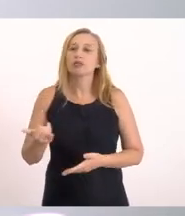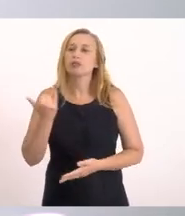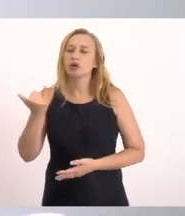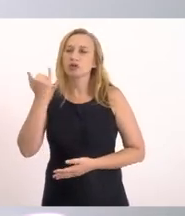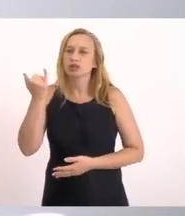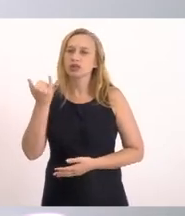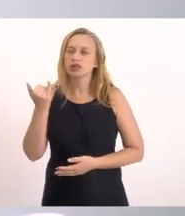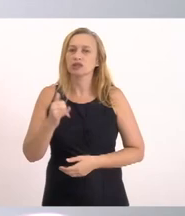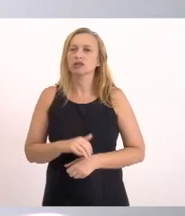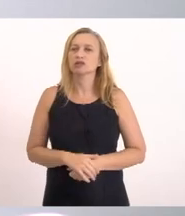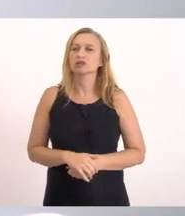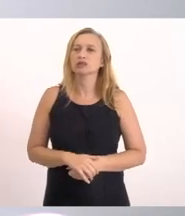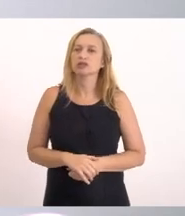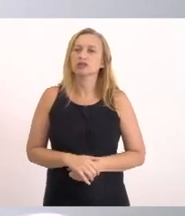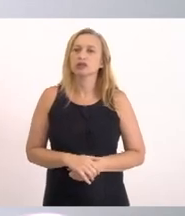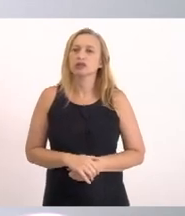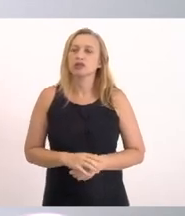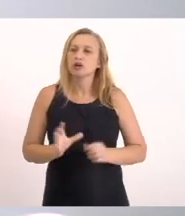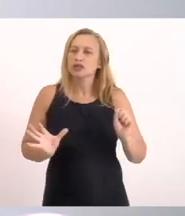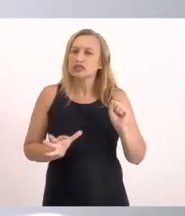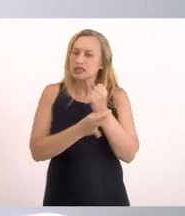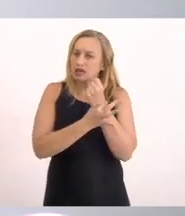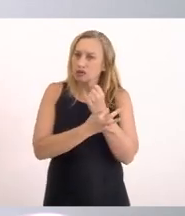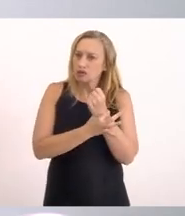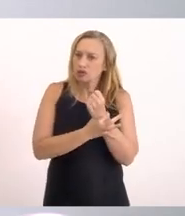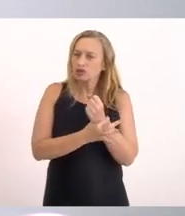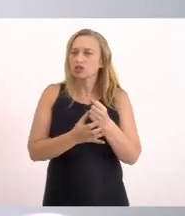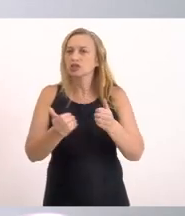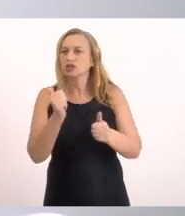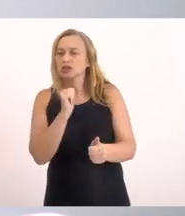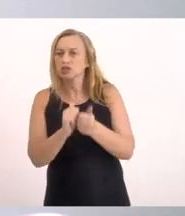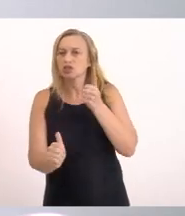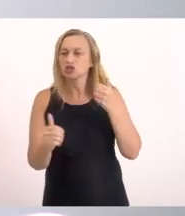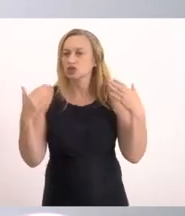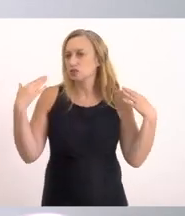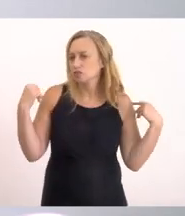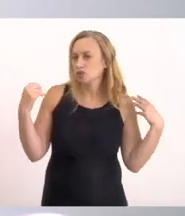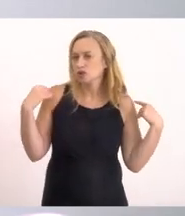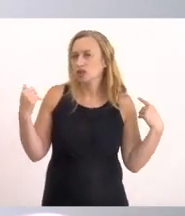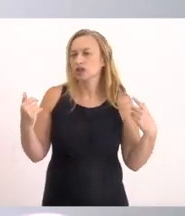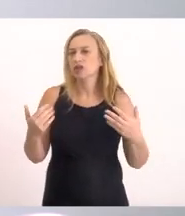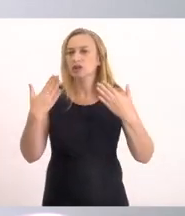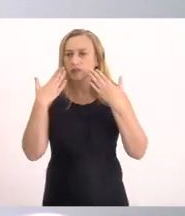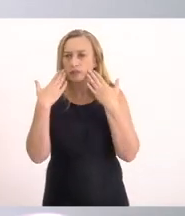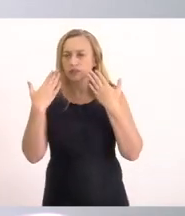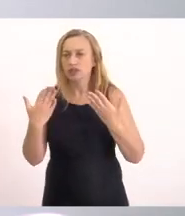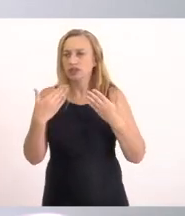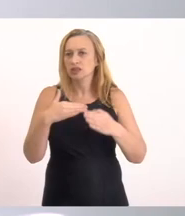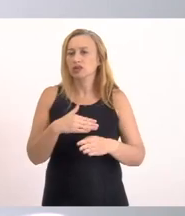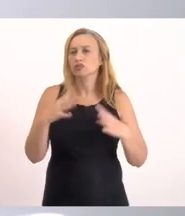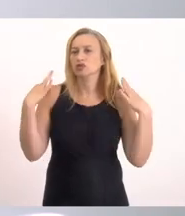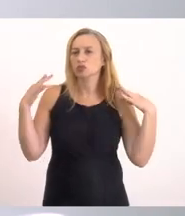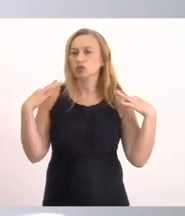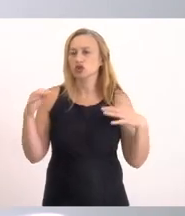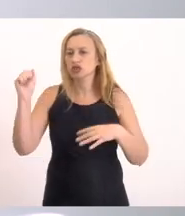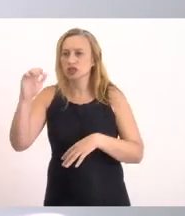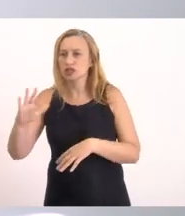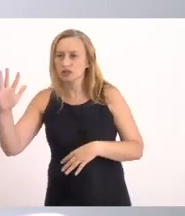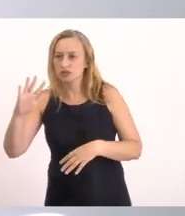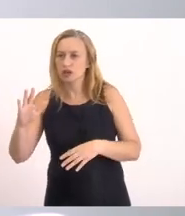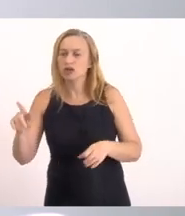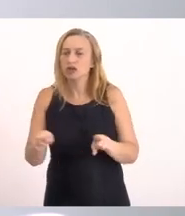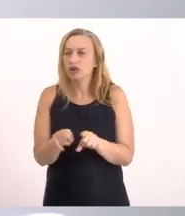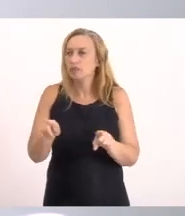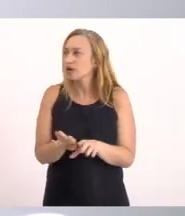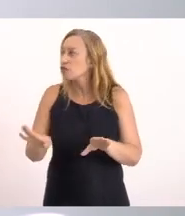com a navegabilidade A segurança Prática de esporte O lazer A apresentação Para turista Nacional Internacional